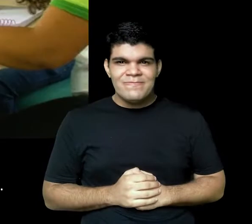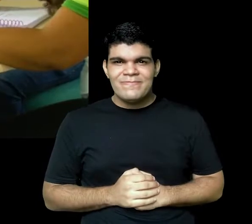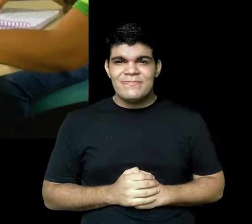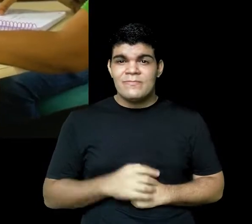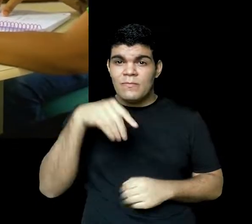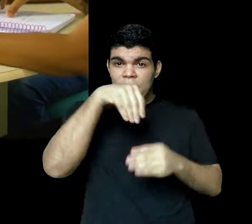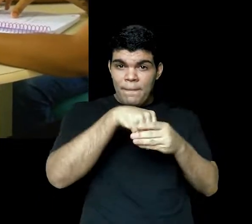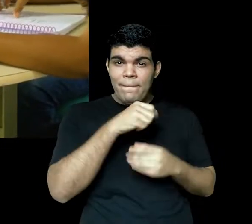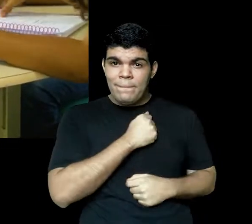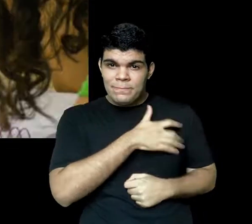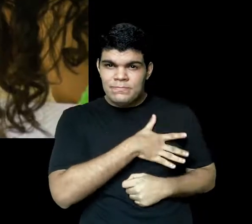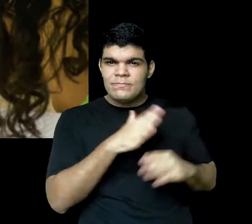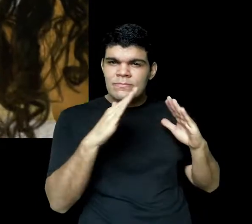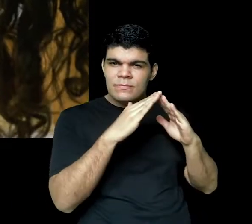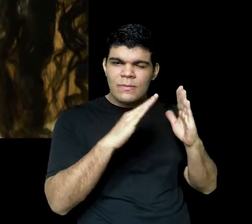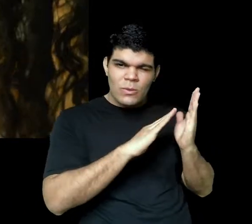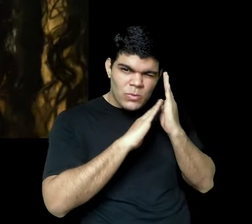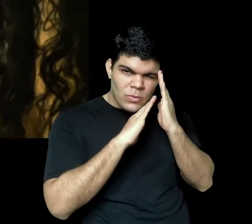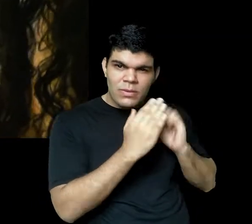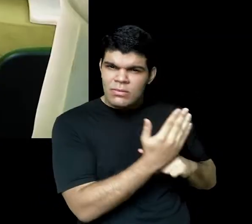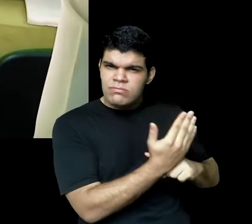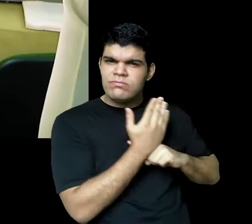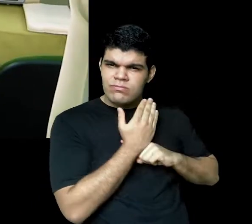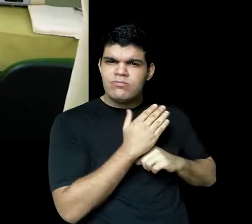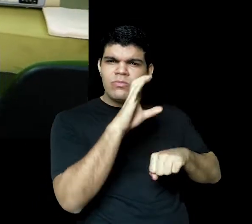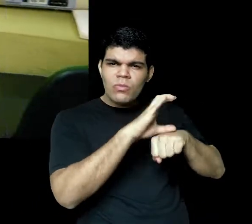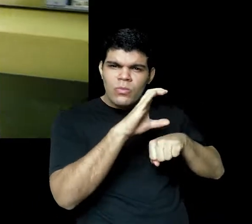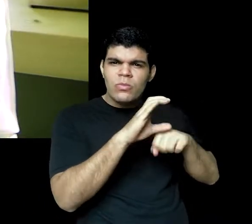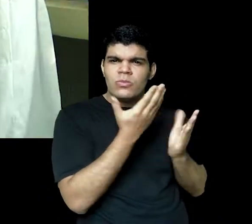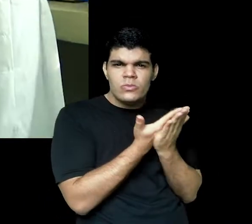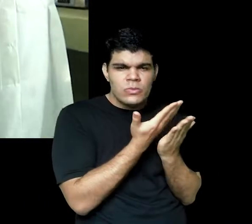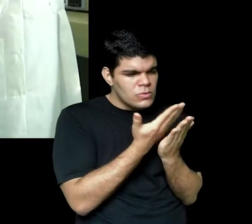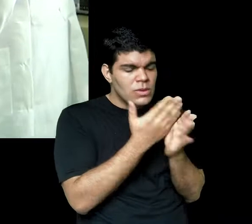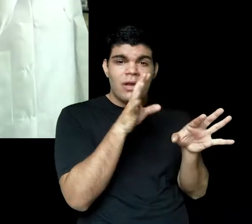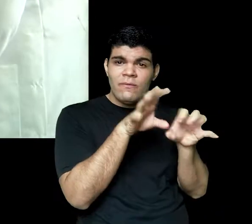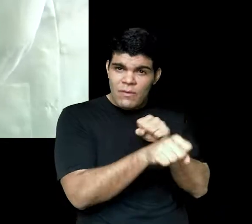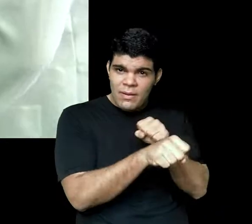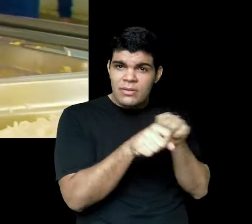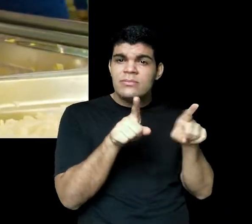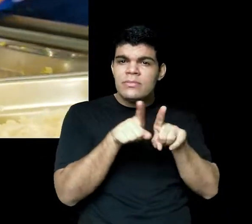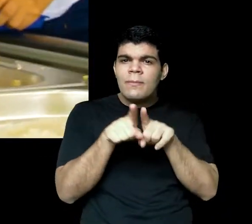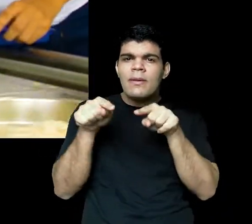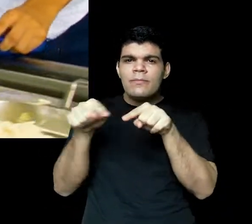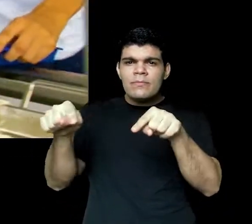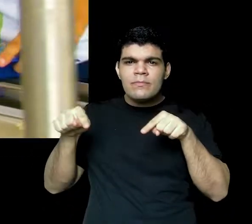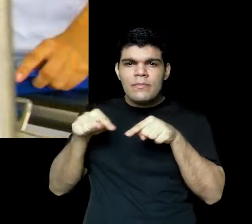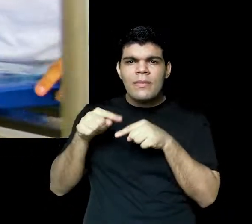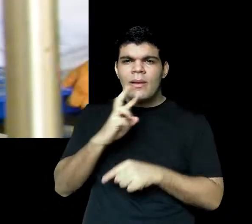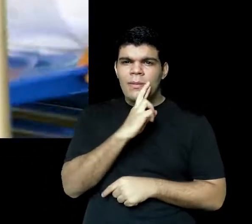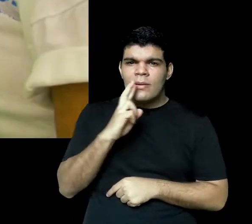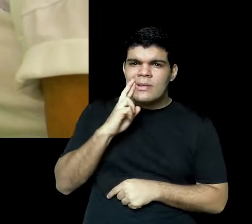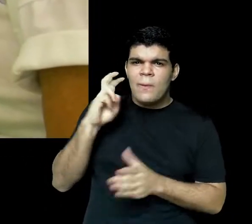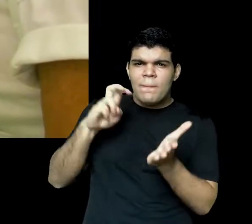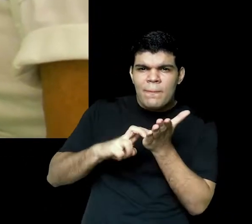cá. A residência aqui dentro favoreceu minha estadia. Eu consegui ficar, terminar o curso. O Instituto possui um refeitório e